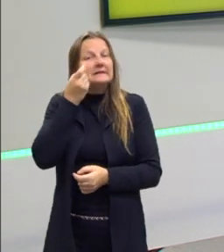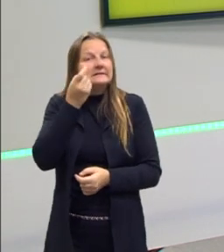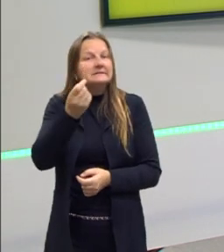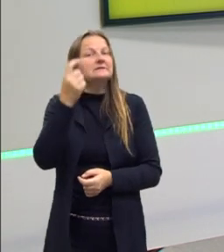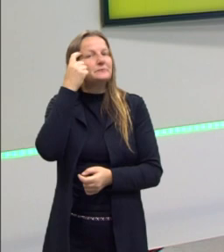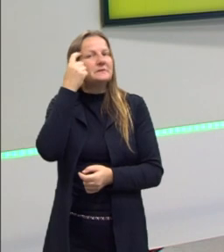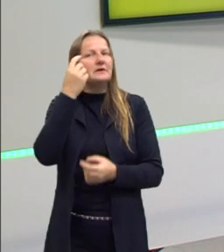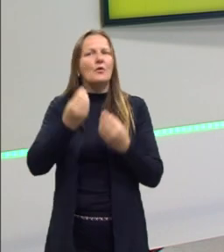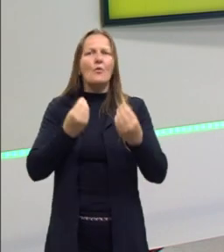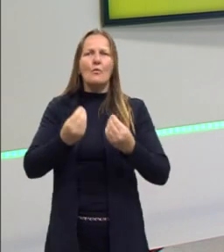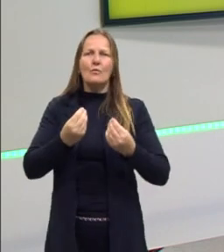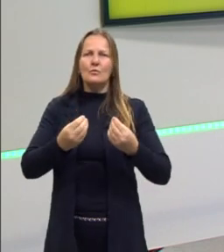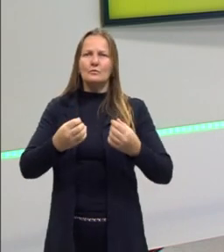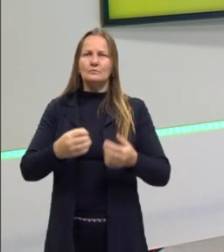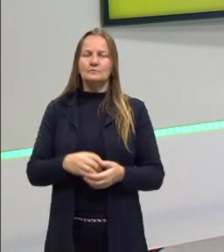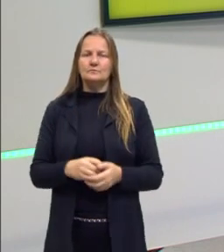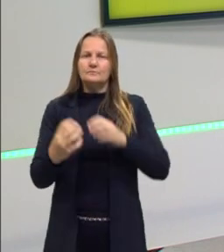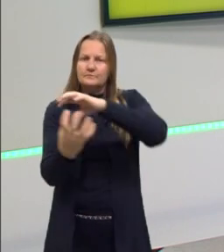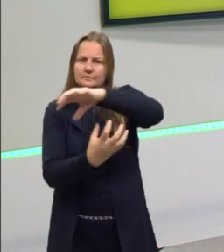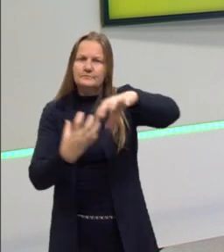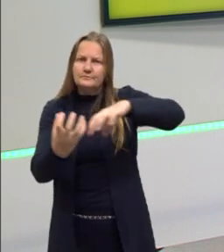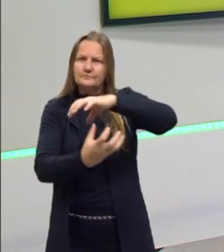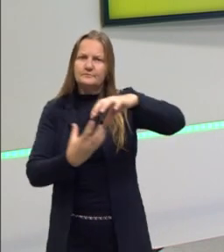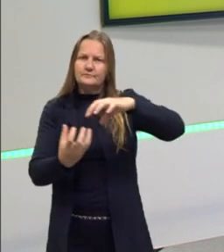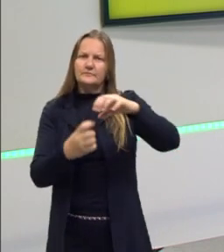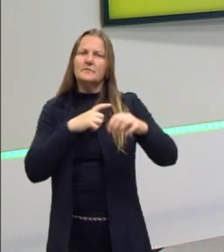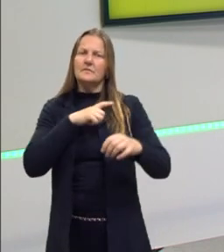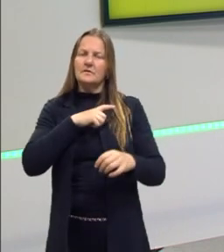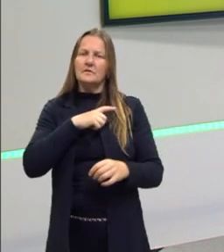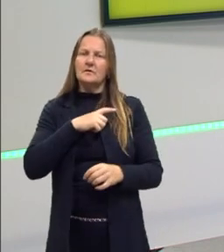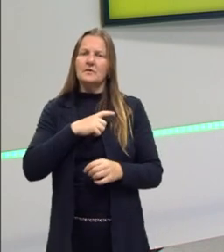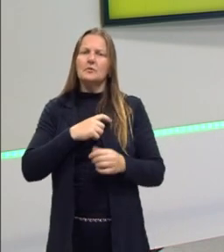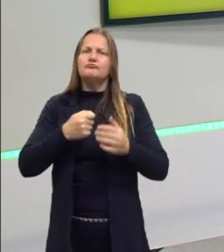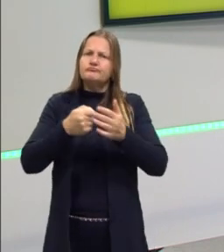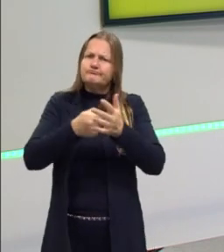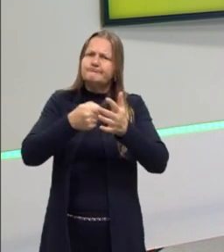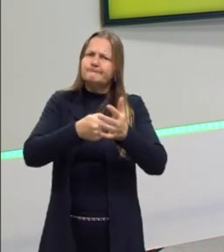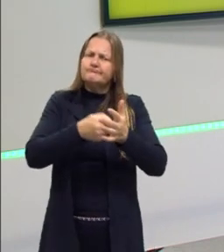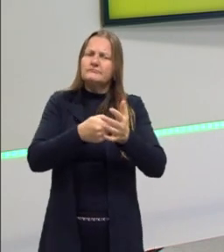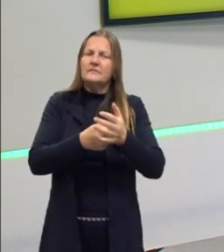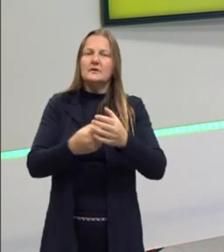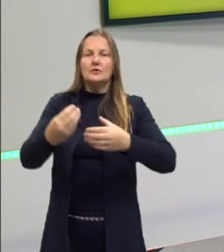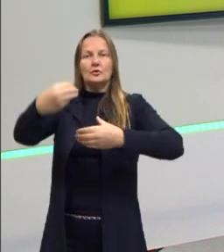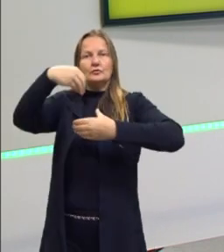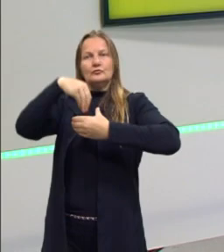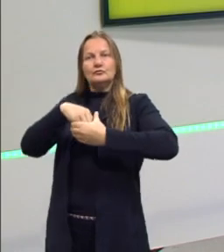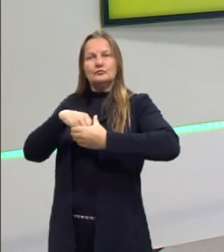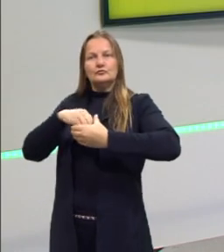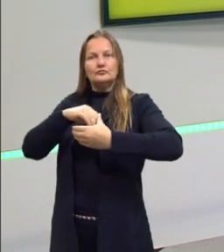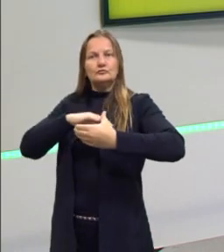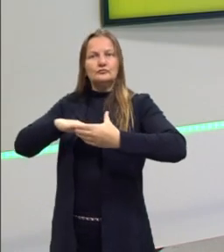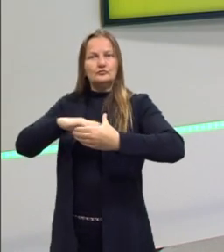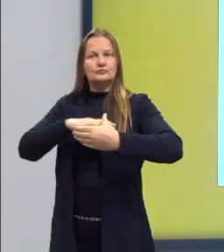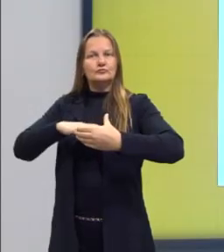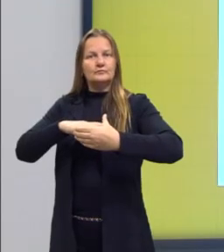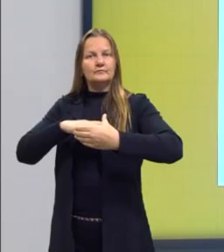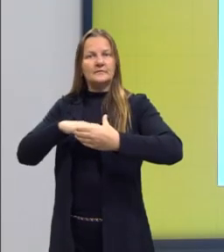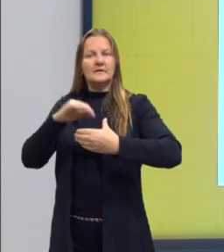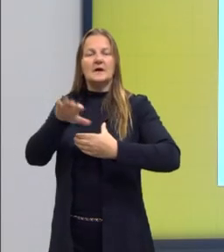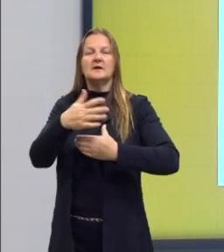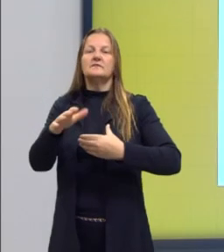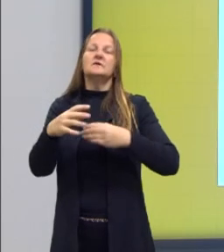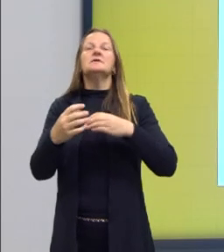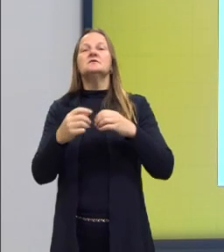da gente pensar, dessas revoltas, que elas também eram disputadas internamente. Então, tinha às vezes nas